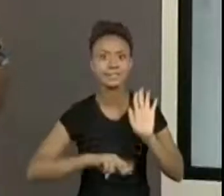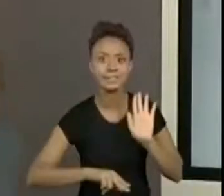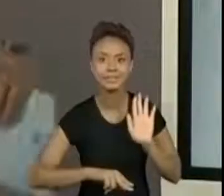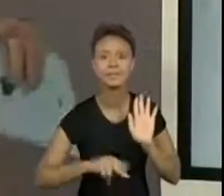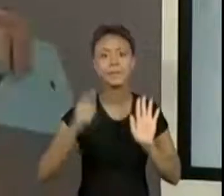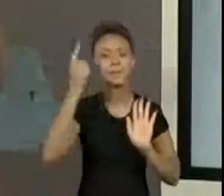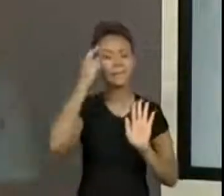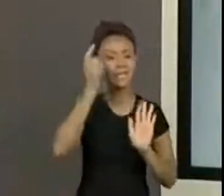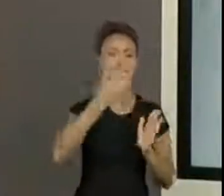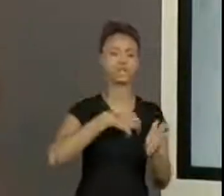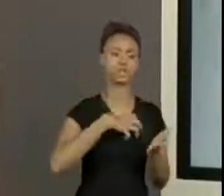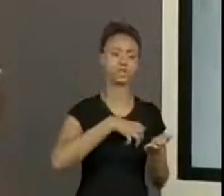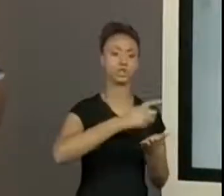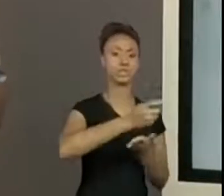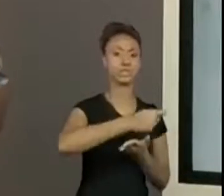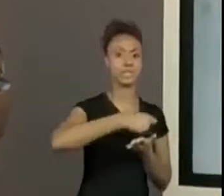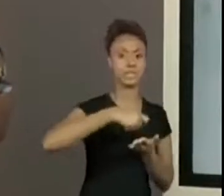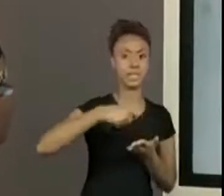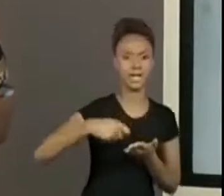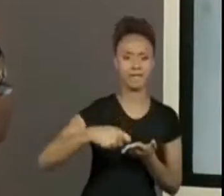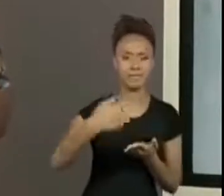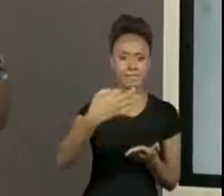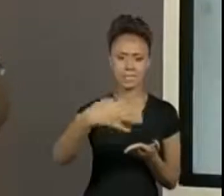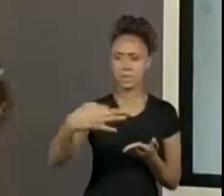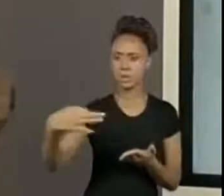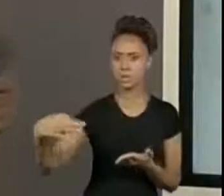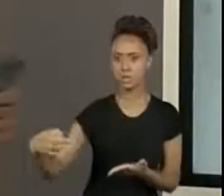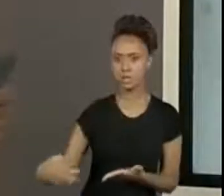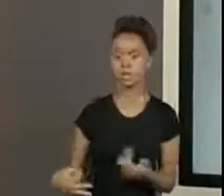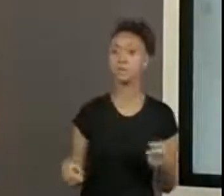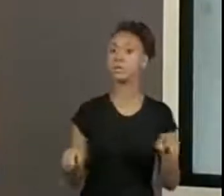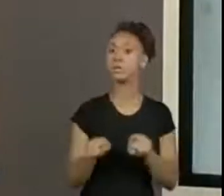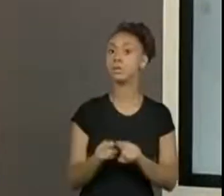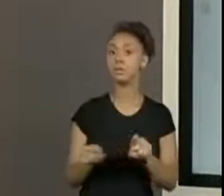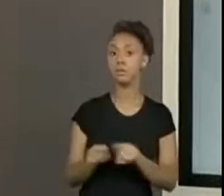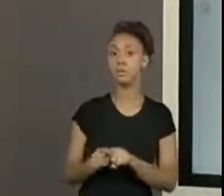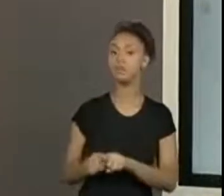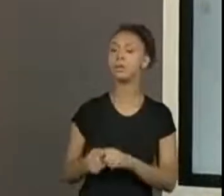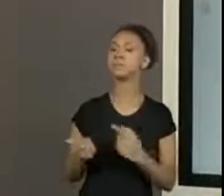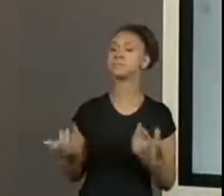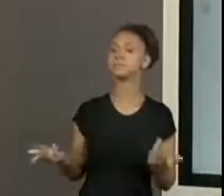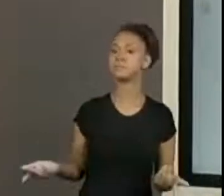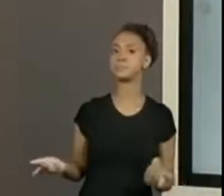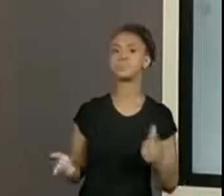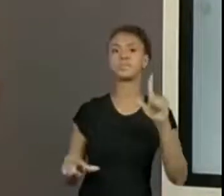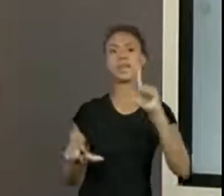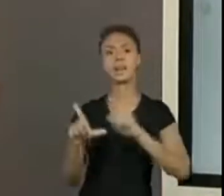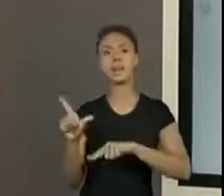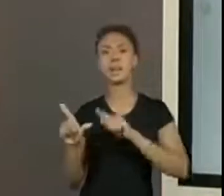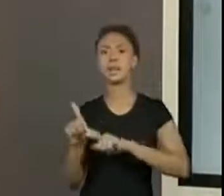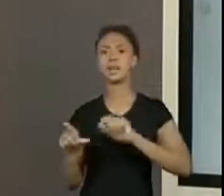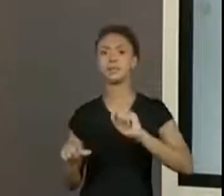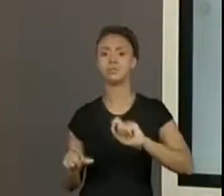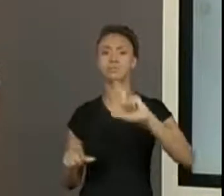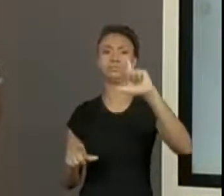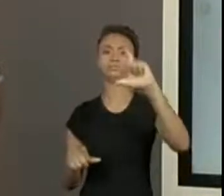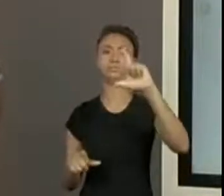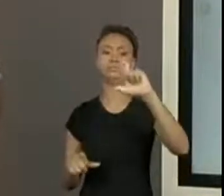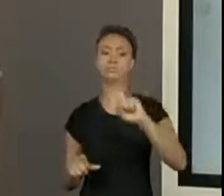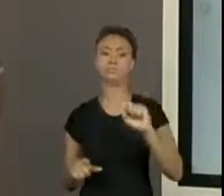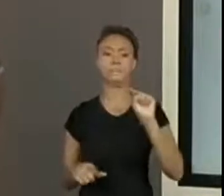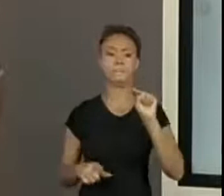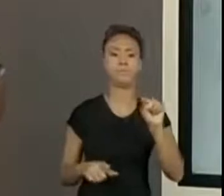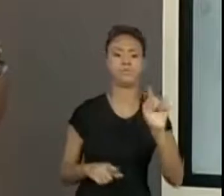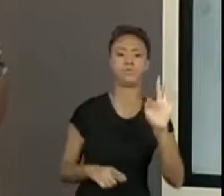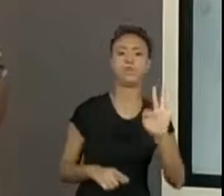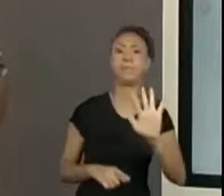escrita, a gente precisa escrever corretamente, a gente vai utilizar letra maiúscula, ponto final, mas